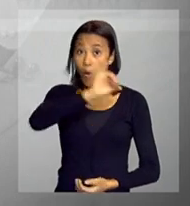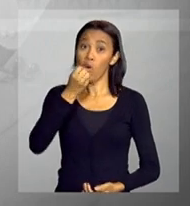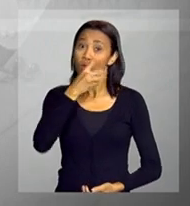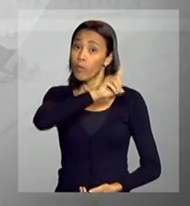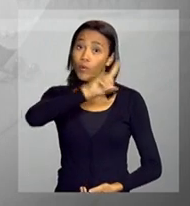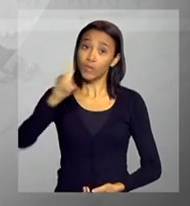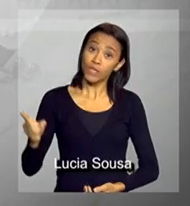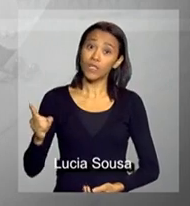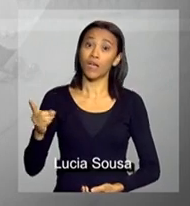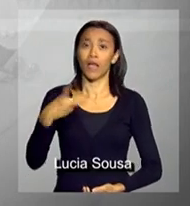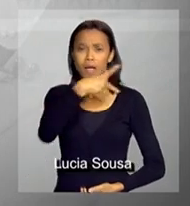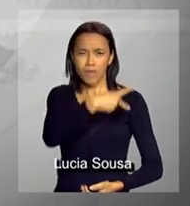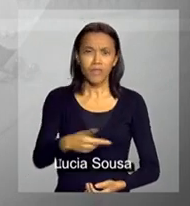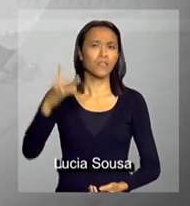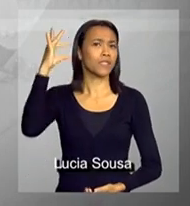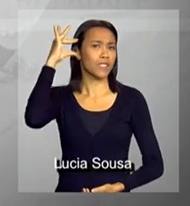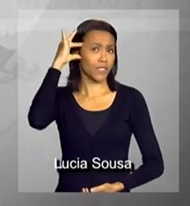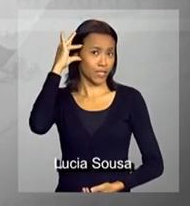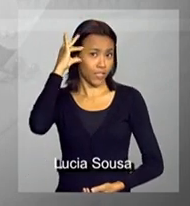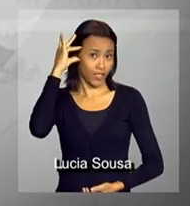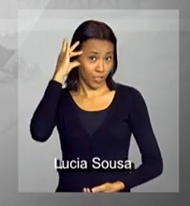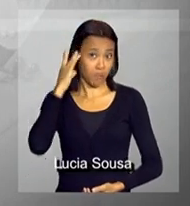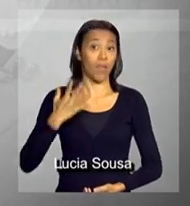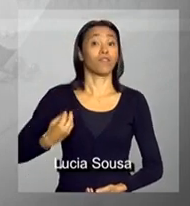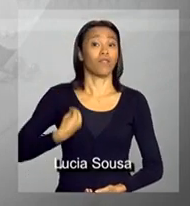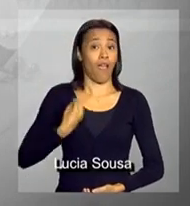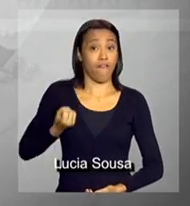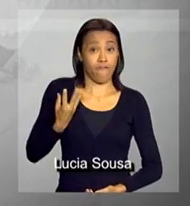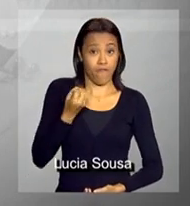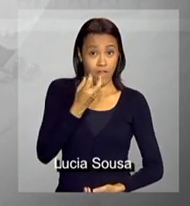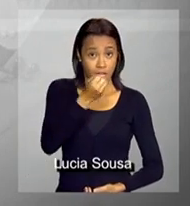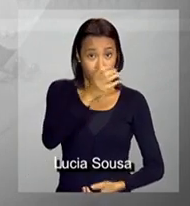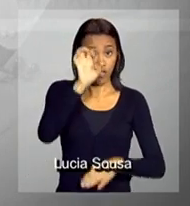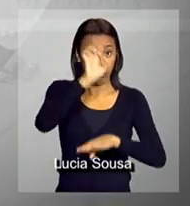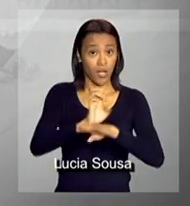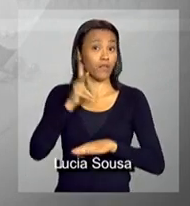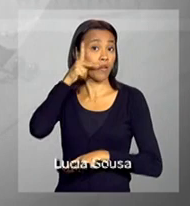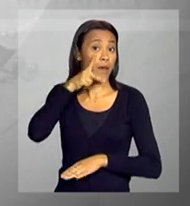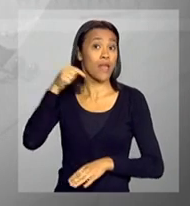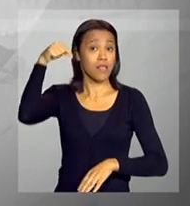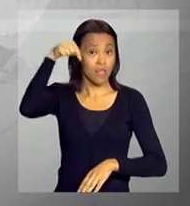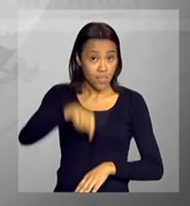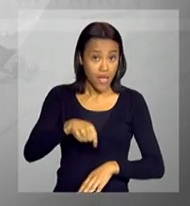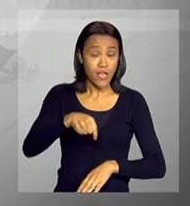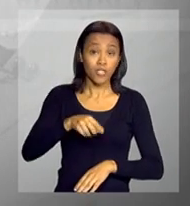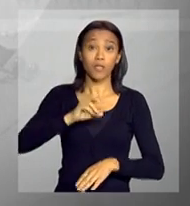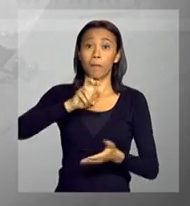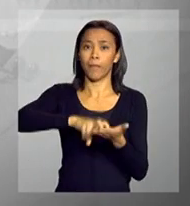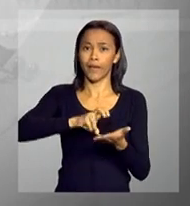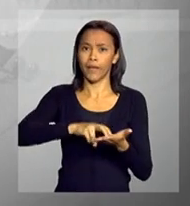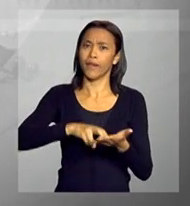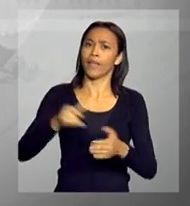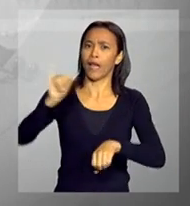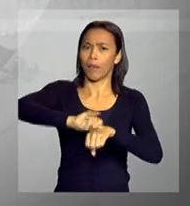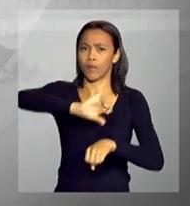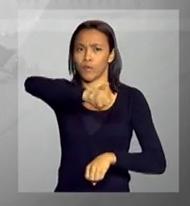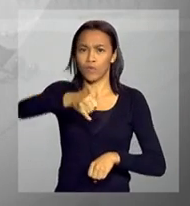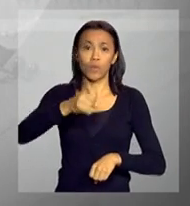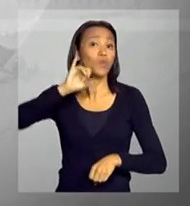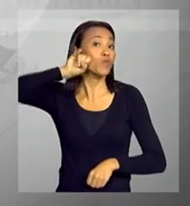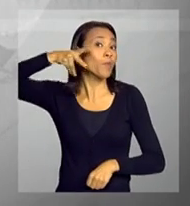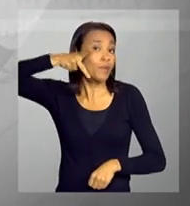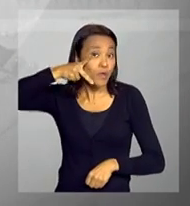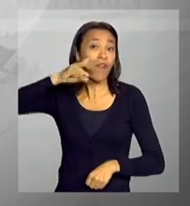Bom dia, a presidenta Dilma Rousseff está em viagem a Paraíba e nesta manhã em João Pessoa, ela vai participar da